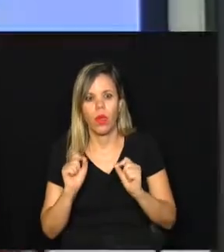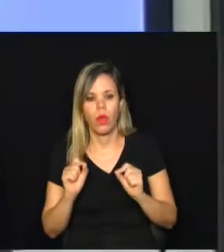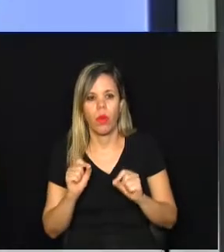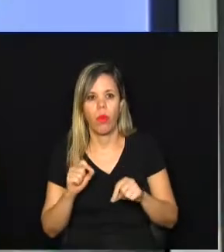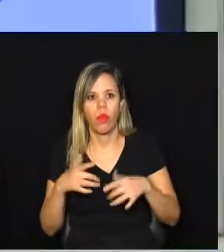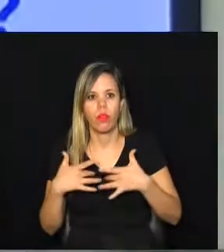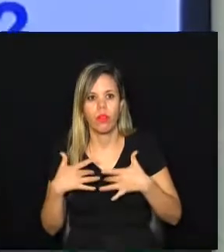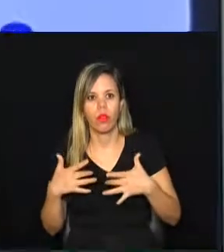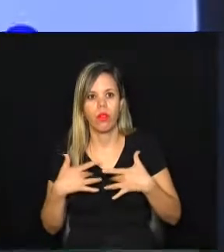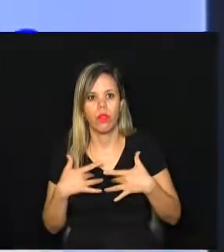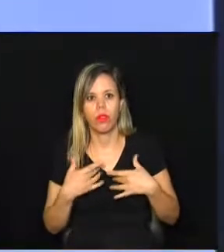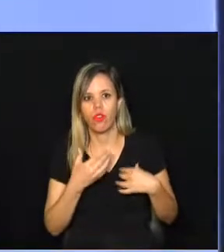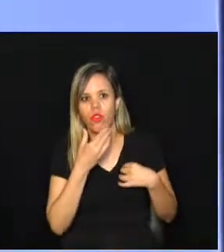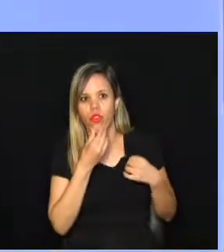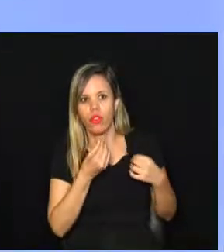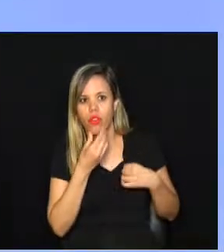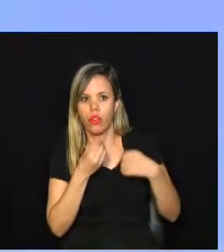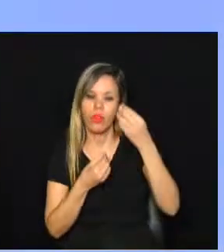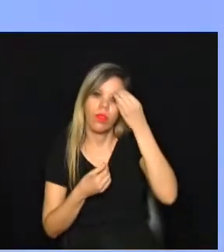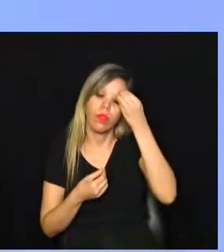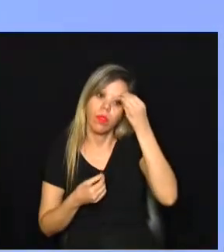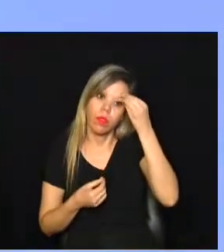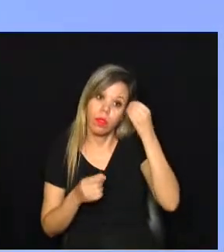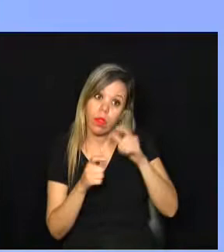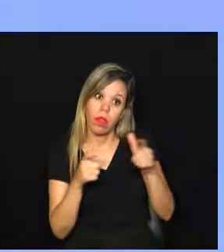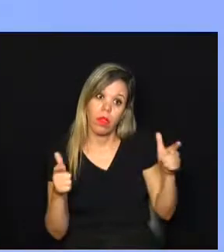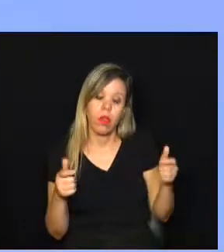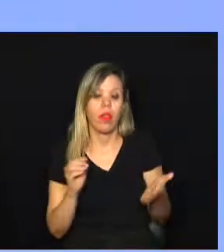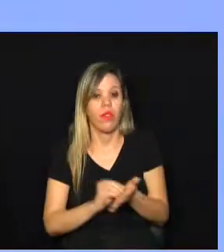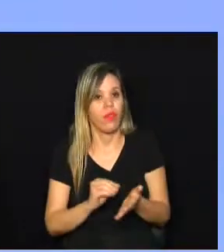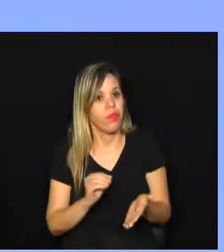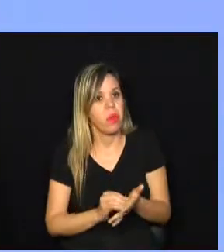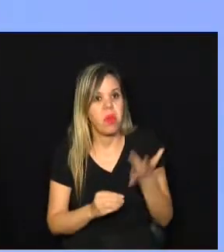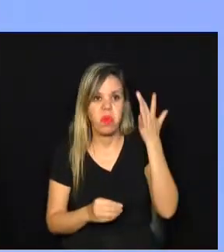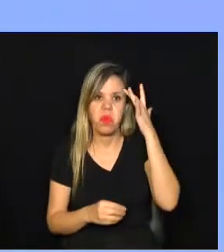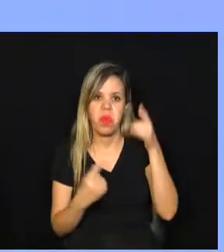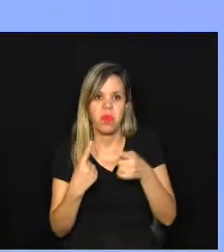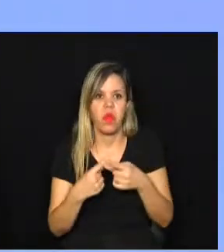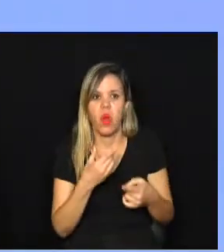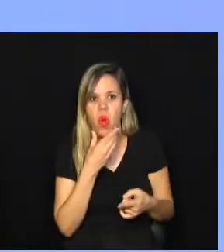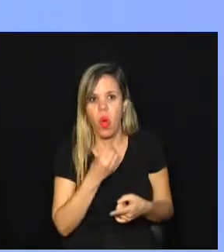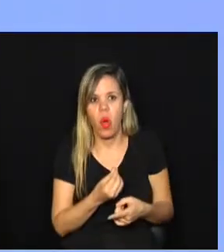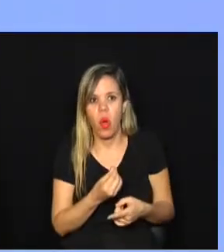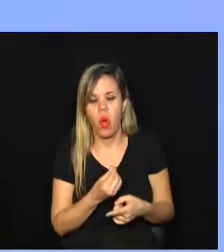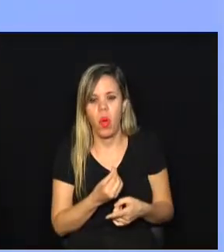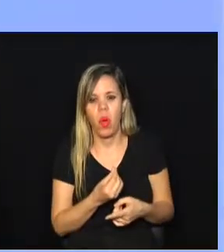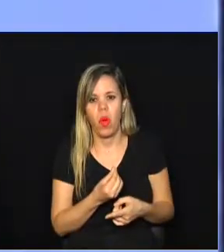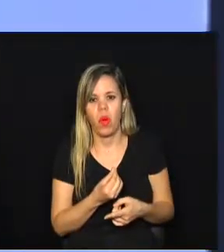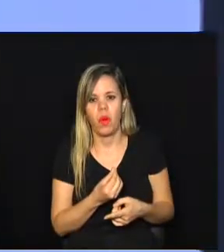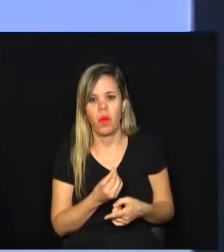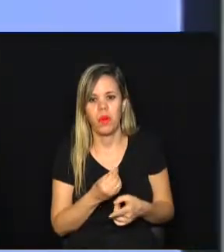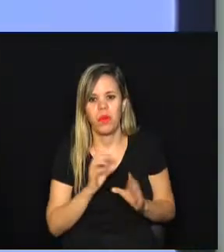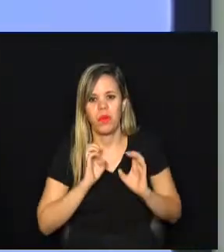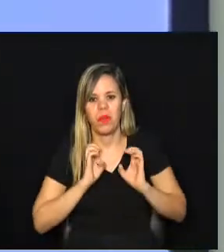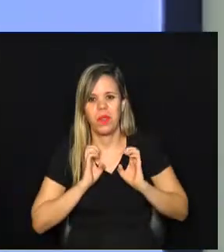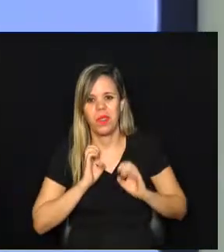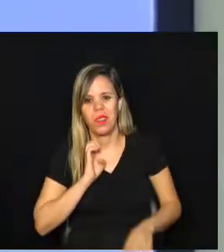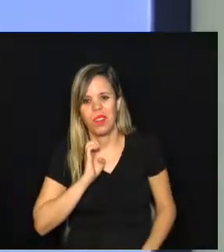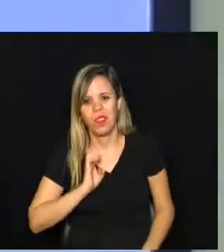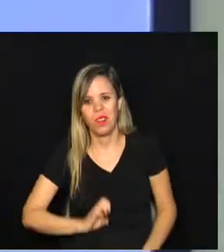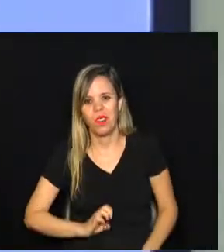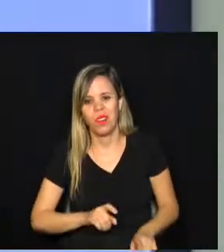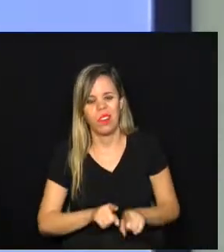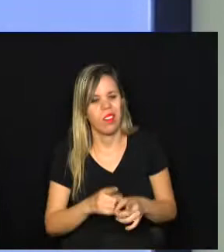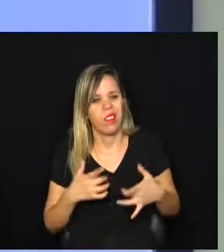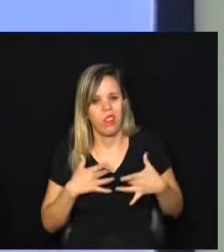Roupa masculina é o nosso maior déficit. Não sei porquê, mas parece que os homens são mais apegados às roupas. Doam